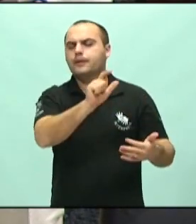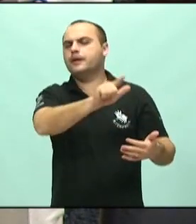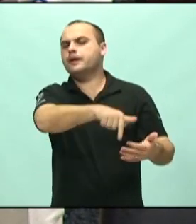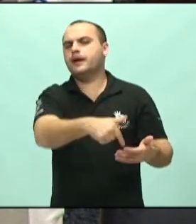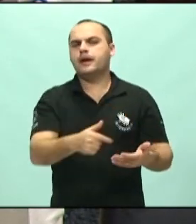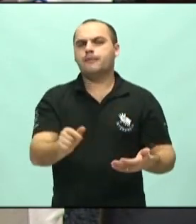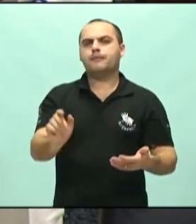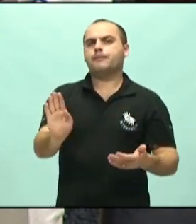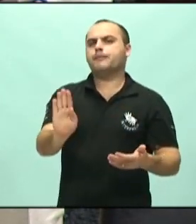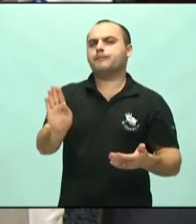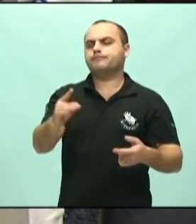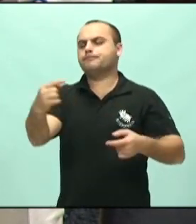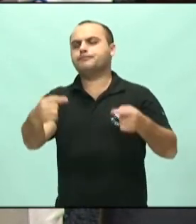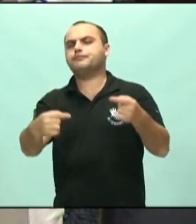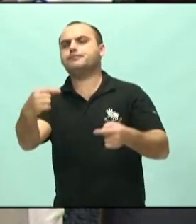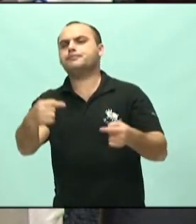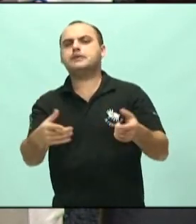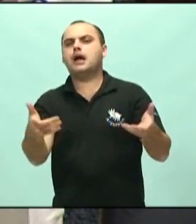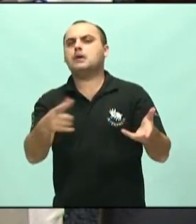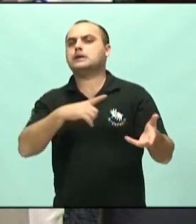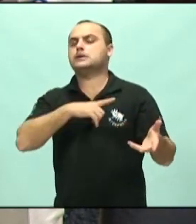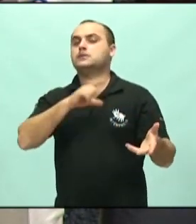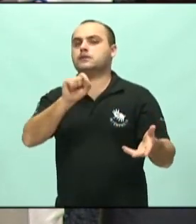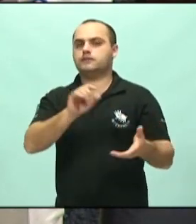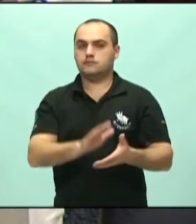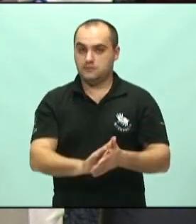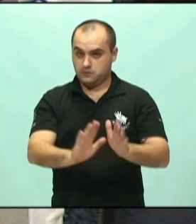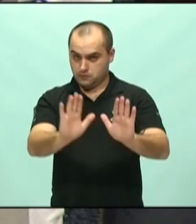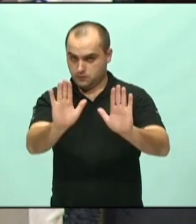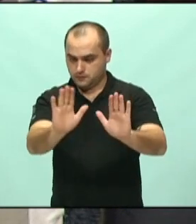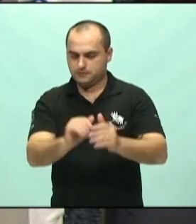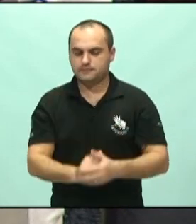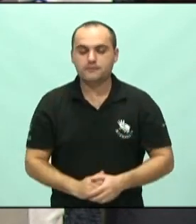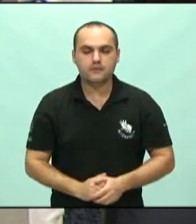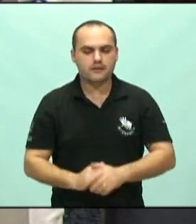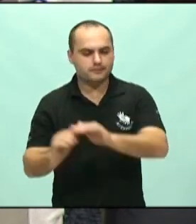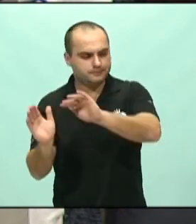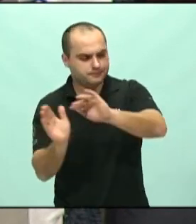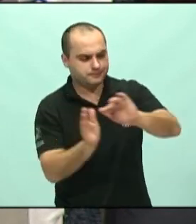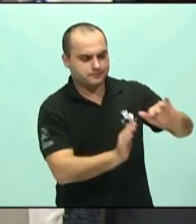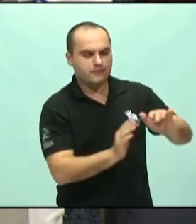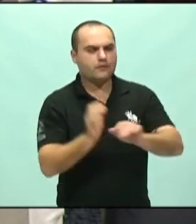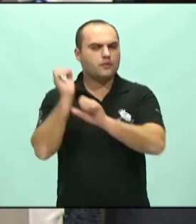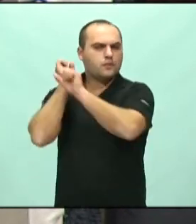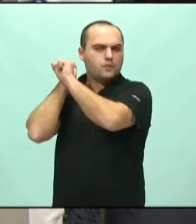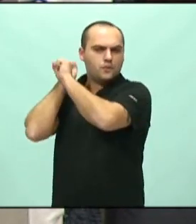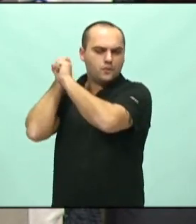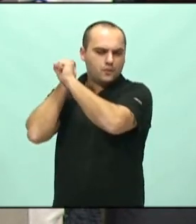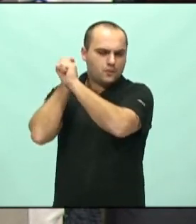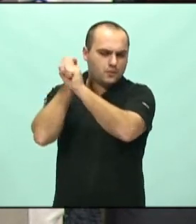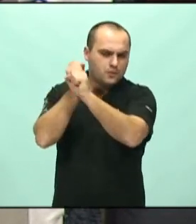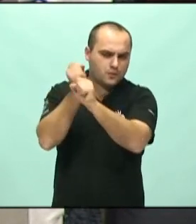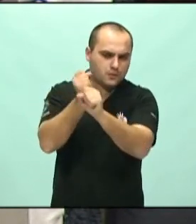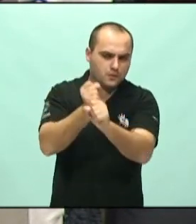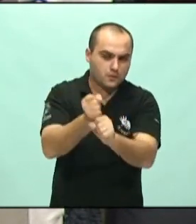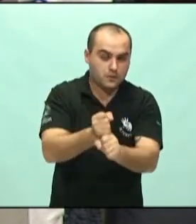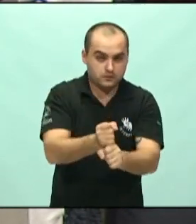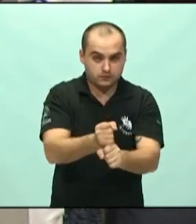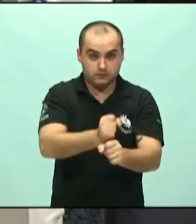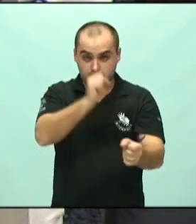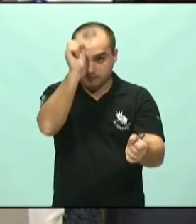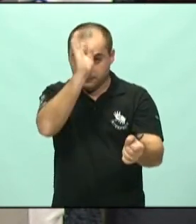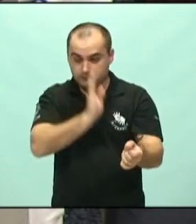disputa que nós estamos travando agora. Durante muitos anos, travou-se no Brasil